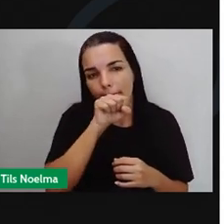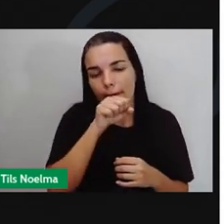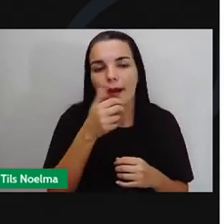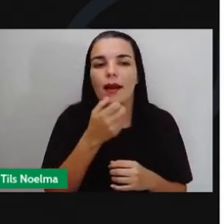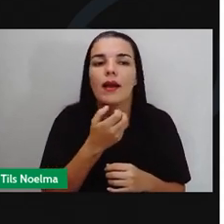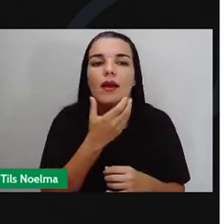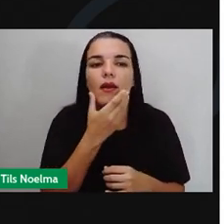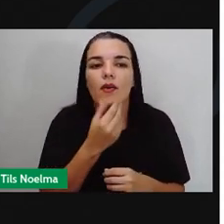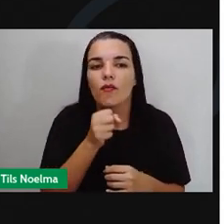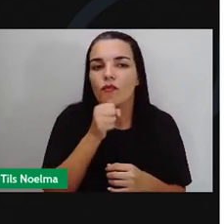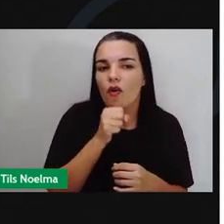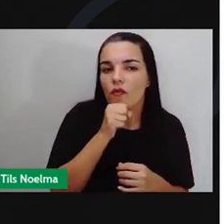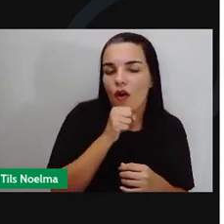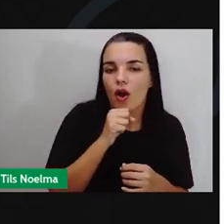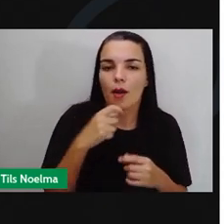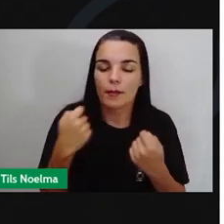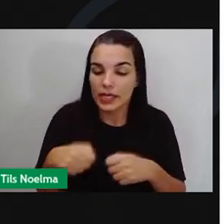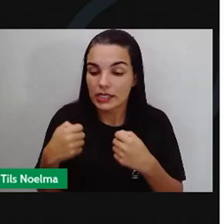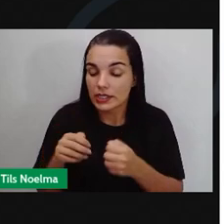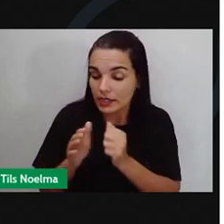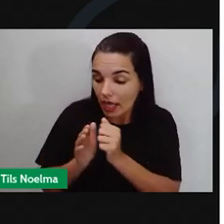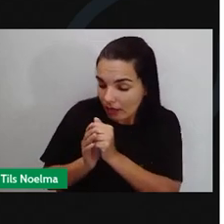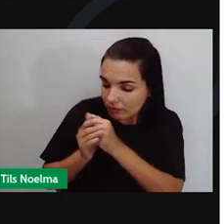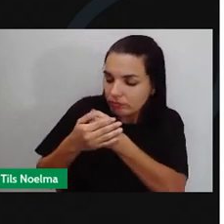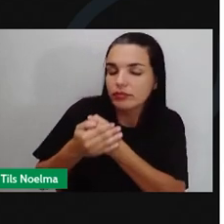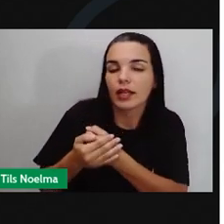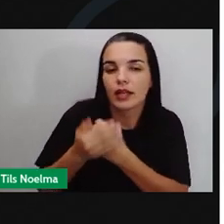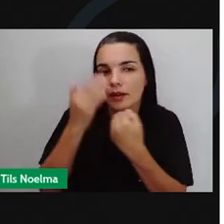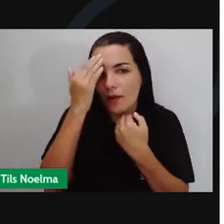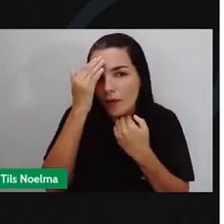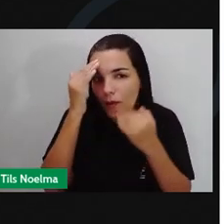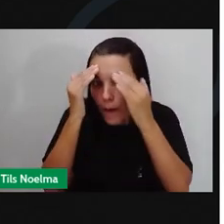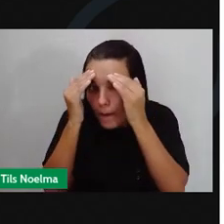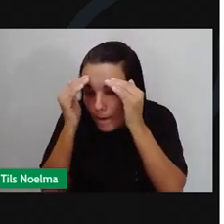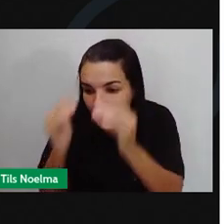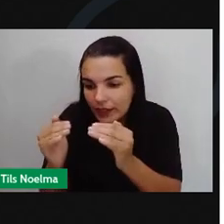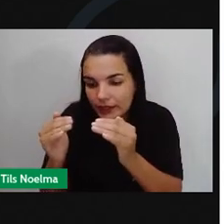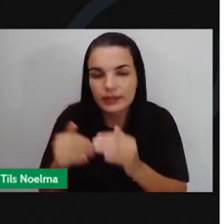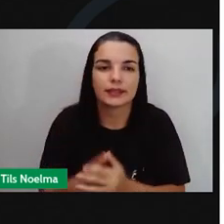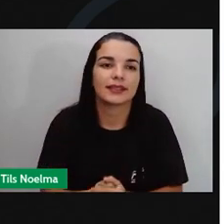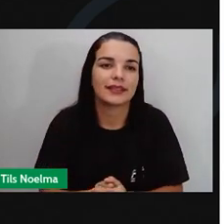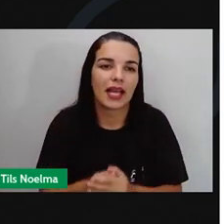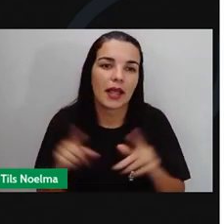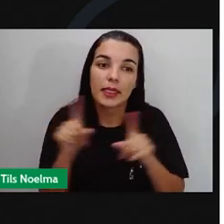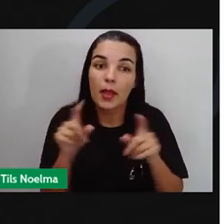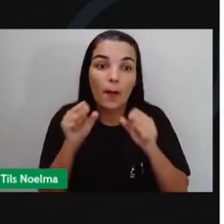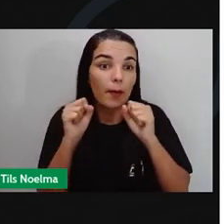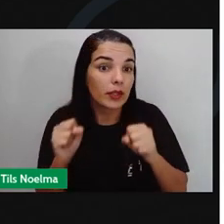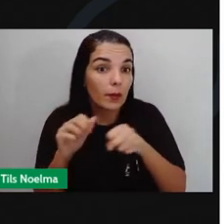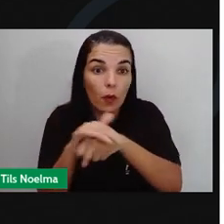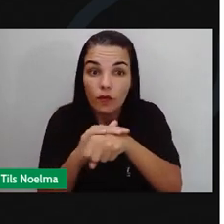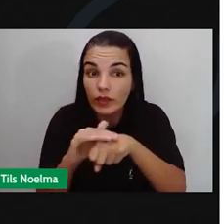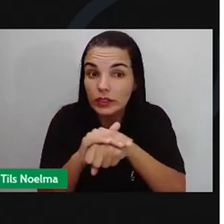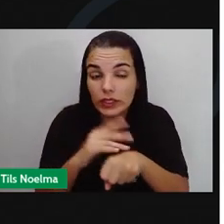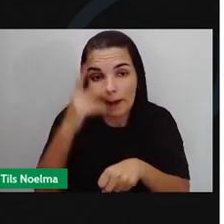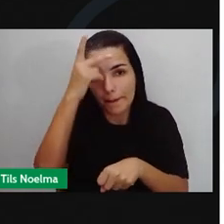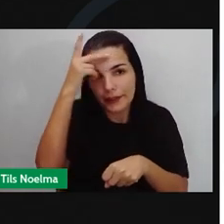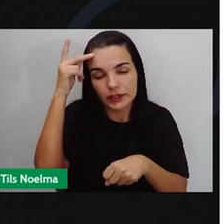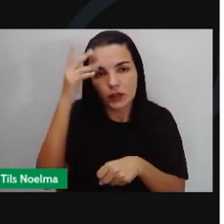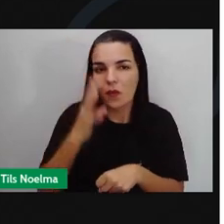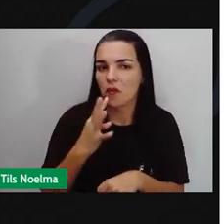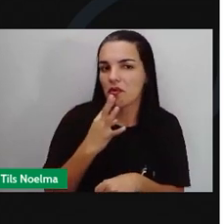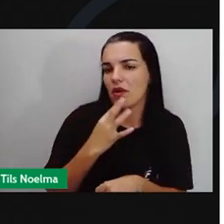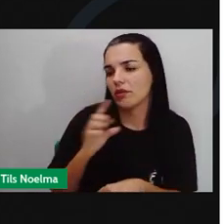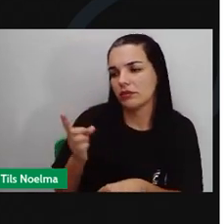gente Porque eles querem nos proteger Nós não devemos falar com pessoas estranhas Nem ficar